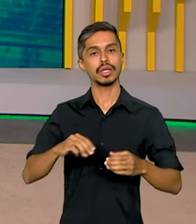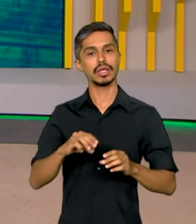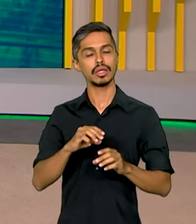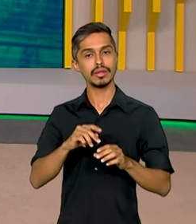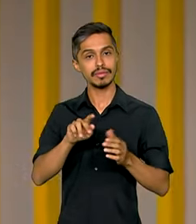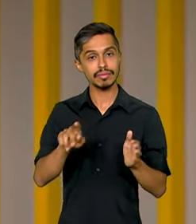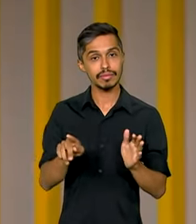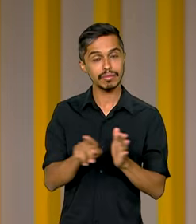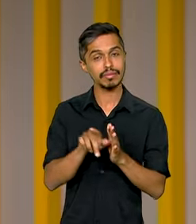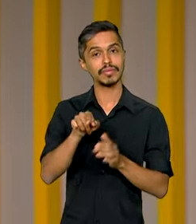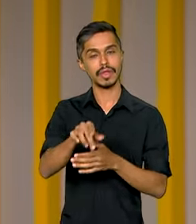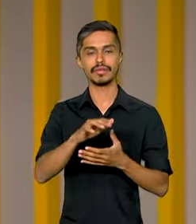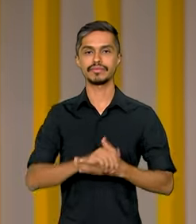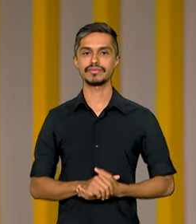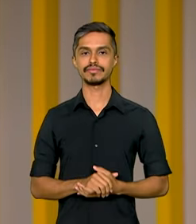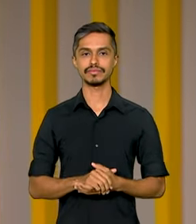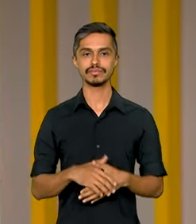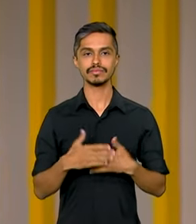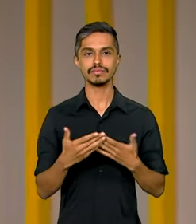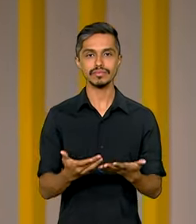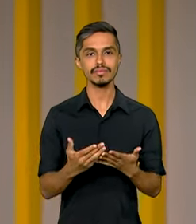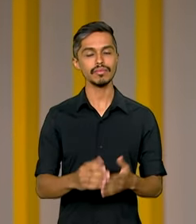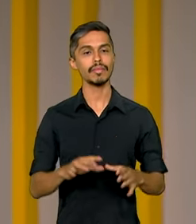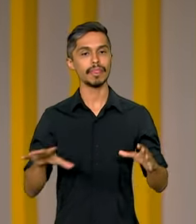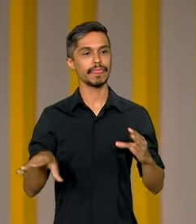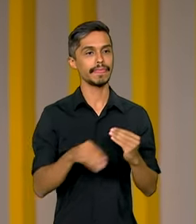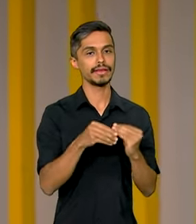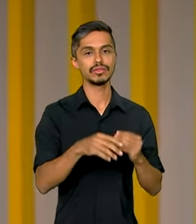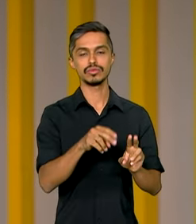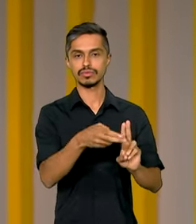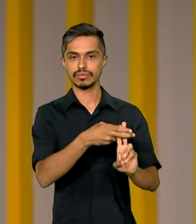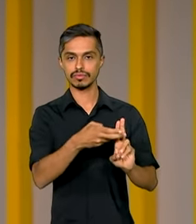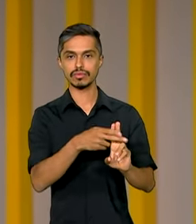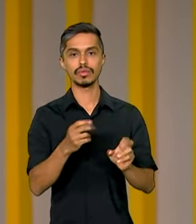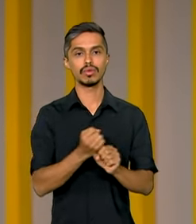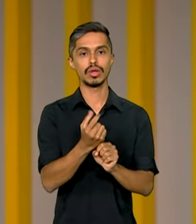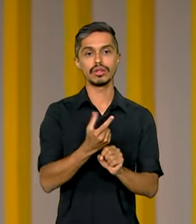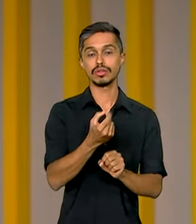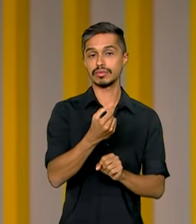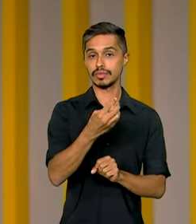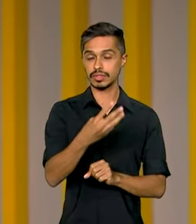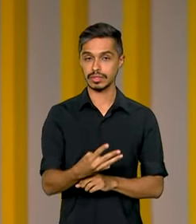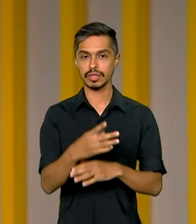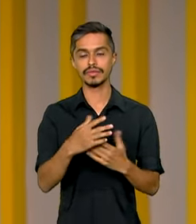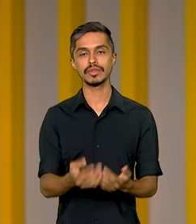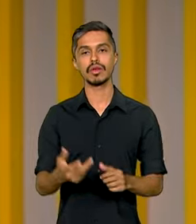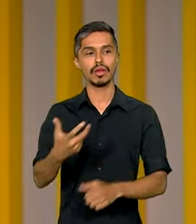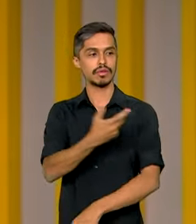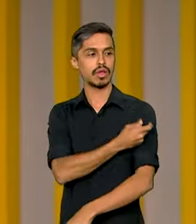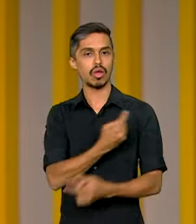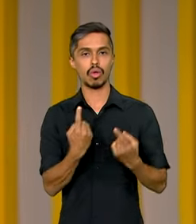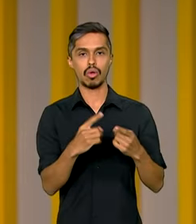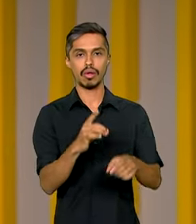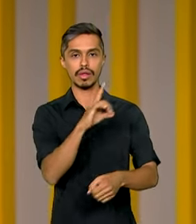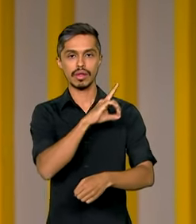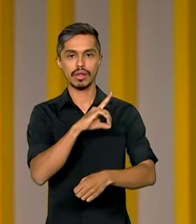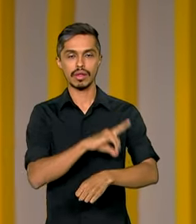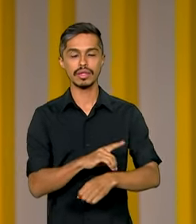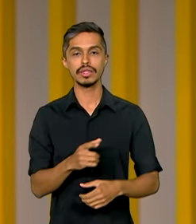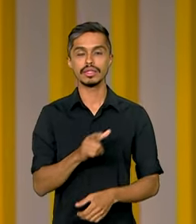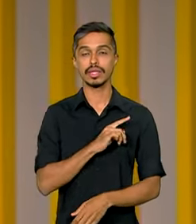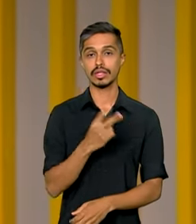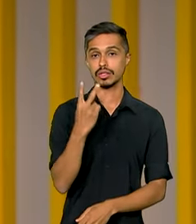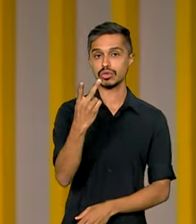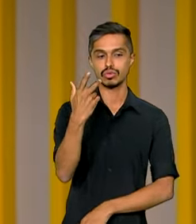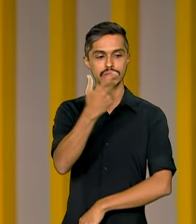da Saúde. Incorporada no Sistema Único de Saúde em 2023, a vacina contra a dengue é aplicada em duas